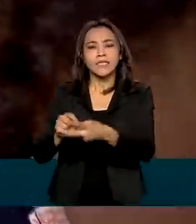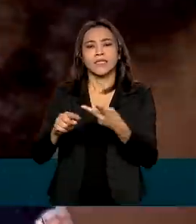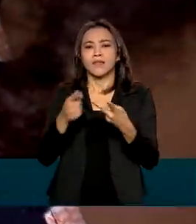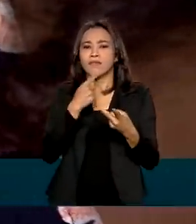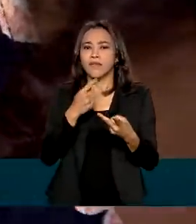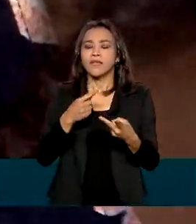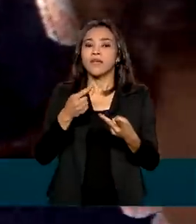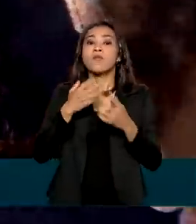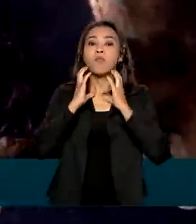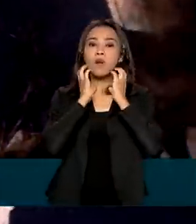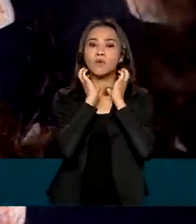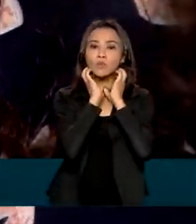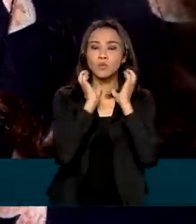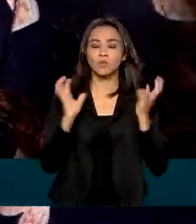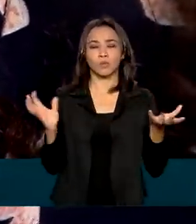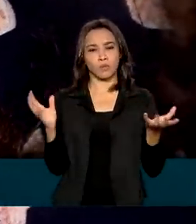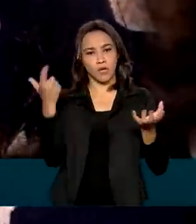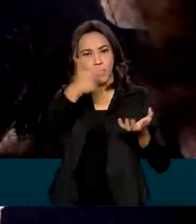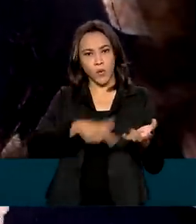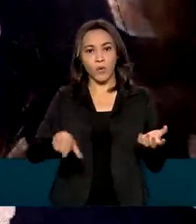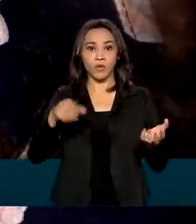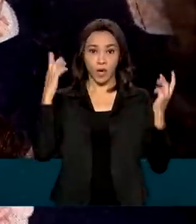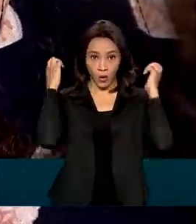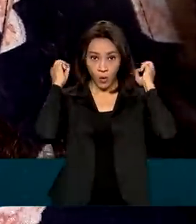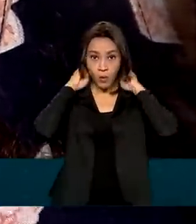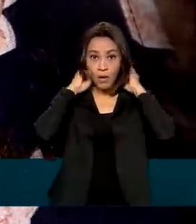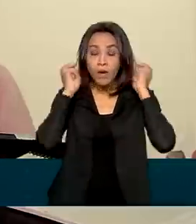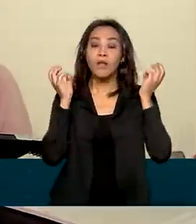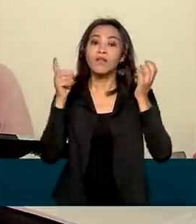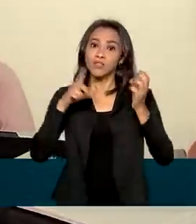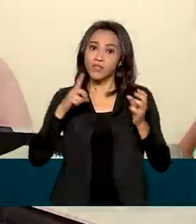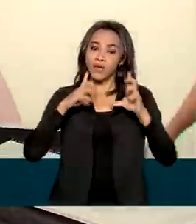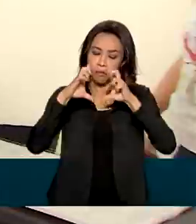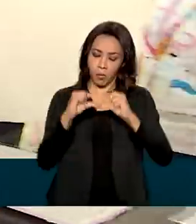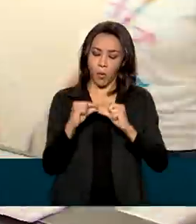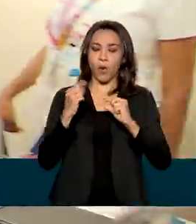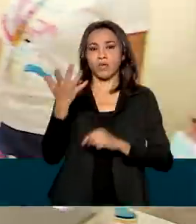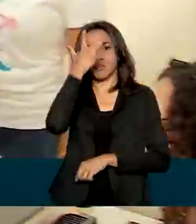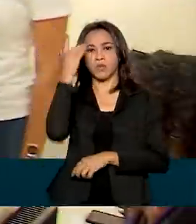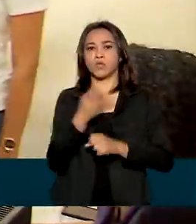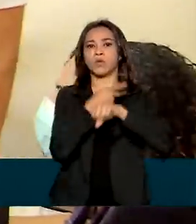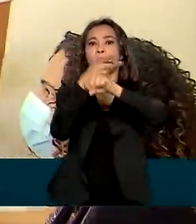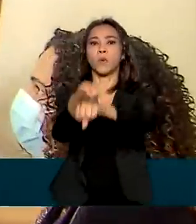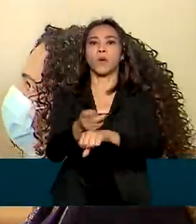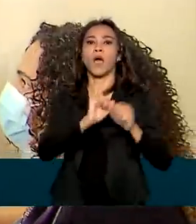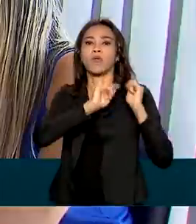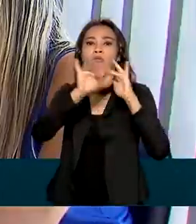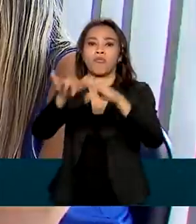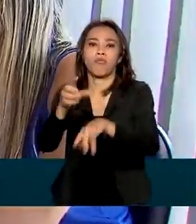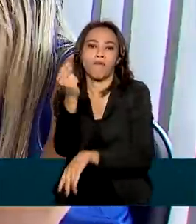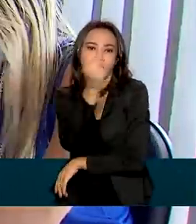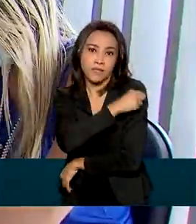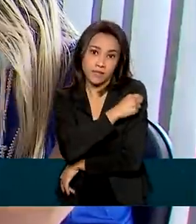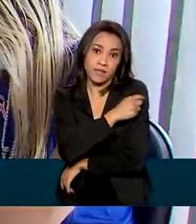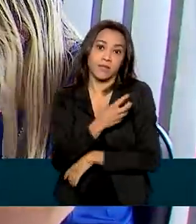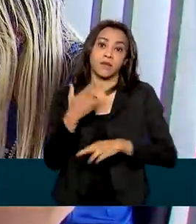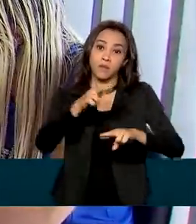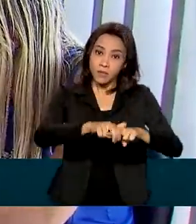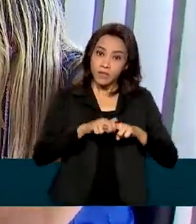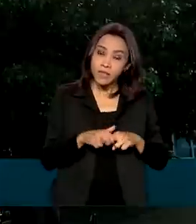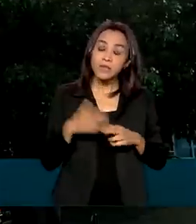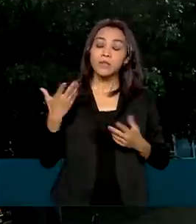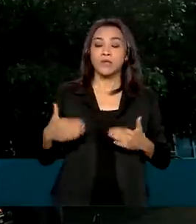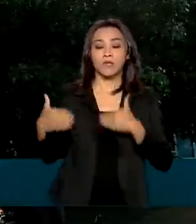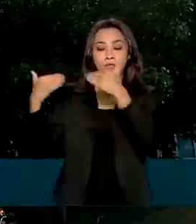rubeula, teve 96% de cobertura em 2015. Em 2020, foi de 80%. Por isso, o Ministério da